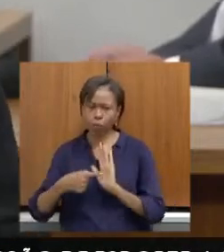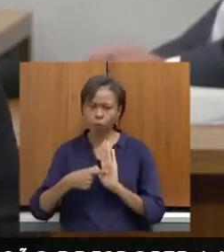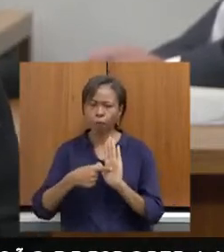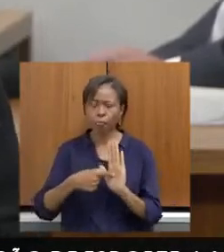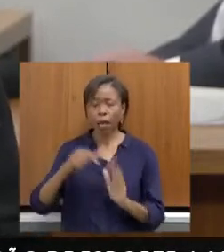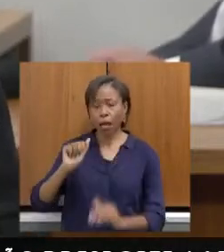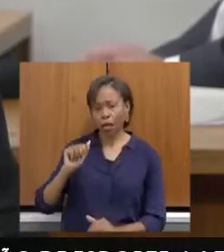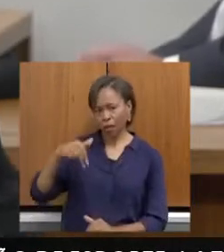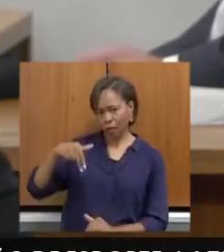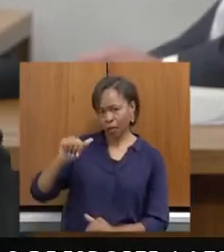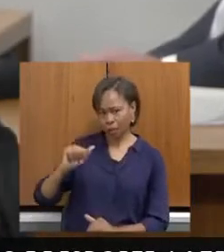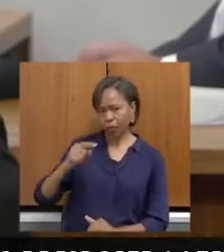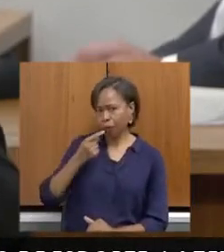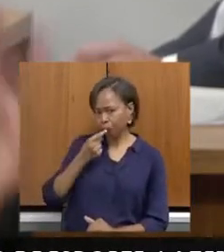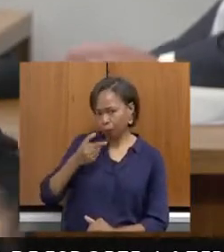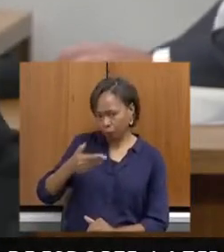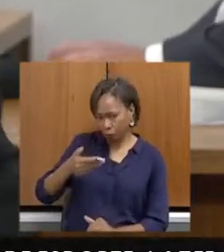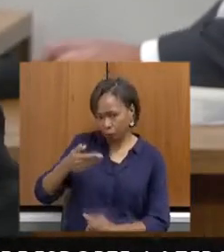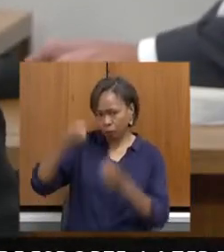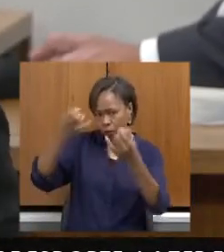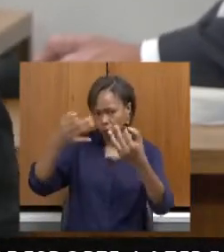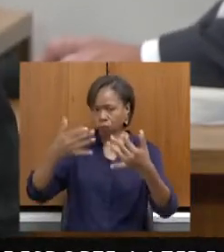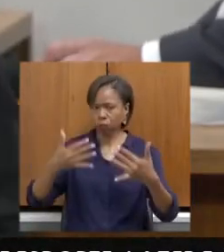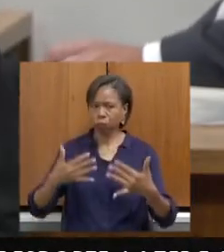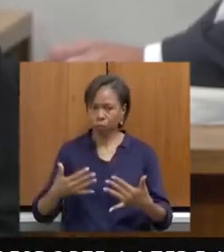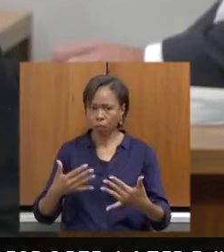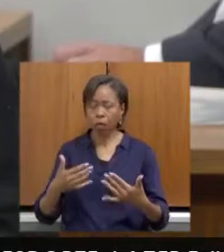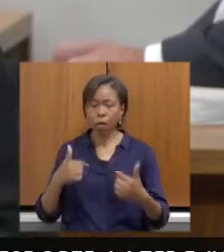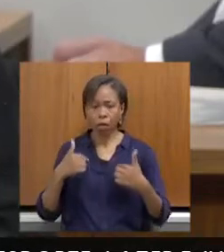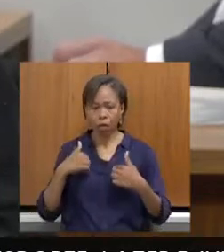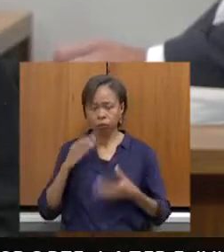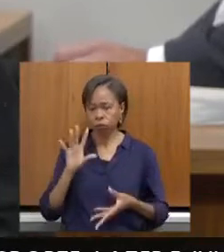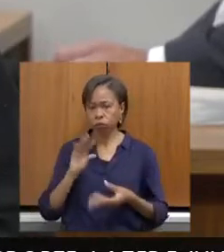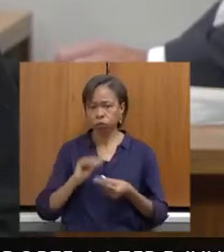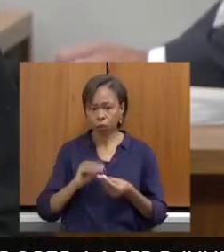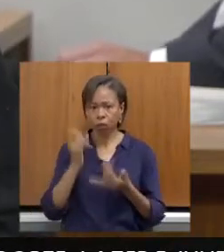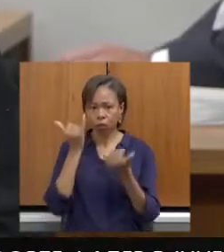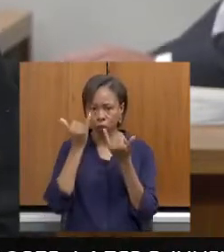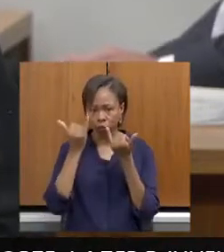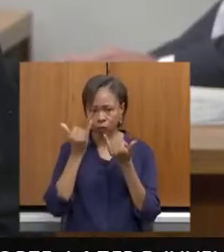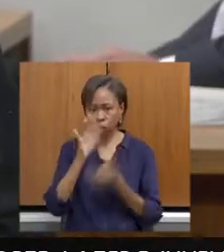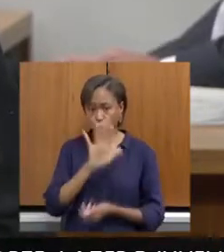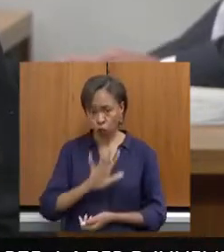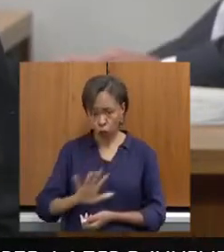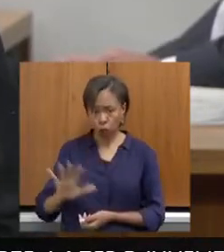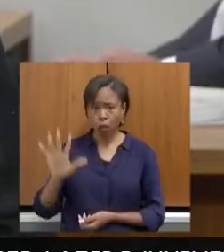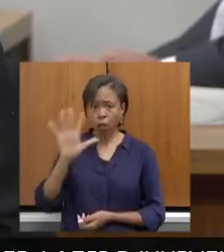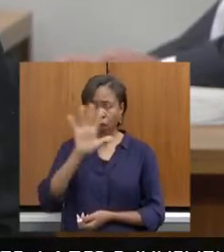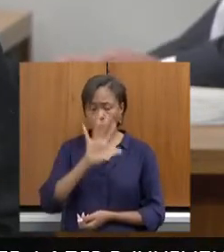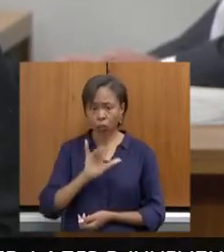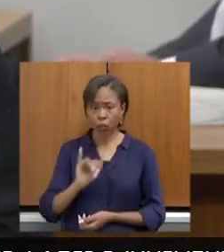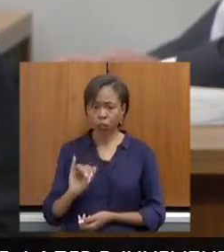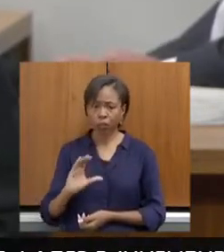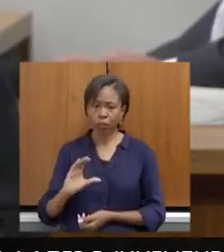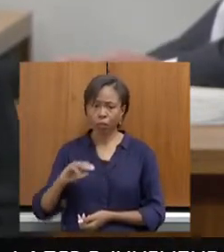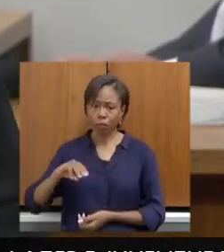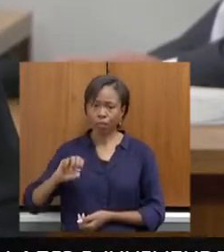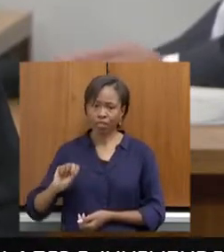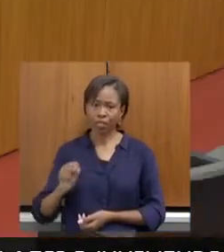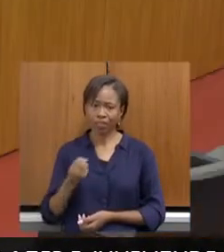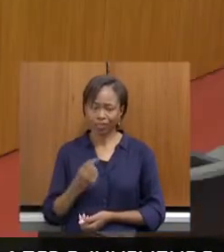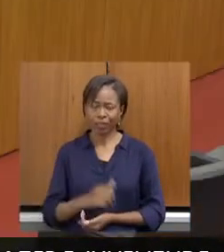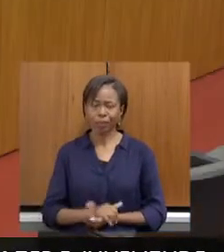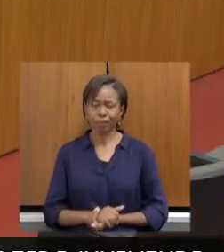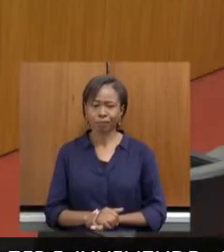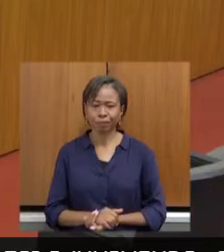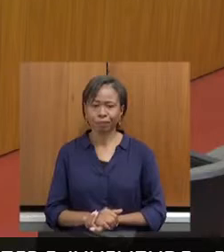daqui a pouco. Só para apresentar essas informações gerais sobre o ICMS para quem ainda não teve a oportunidade de conhecê-lo. Obrigado.